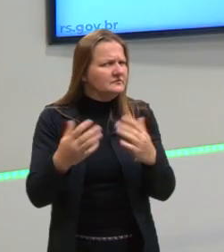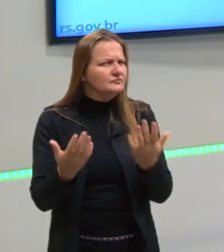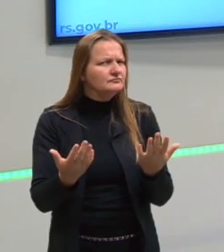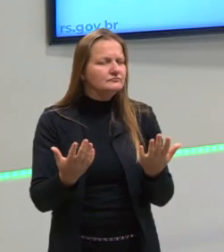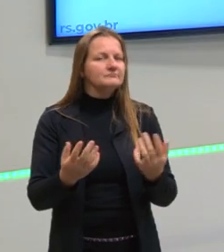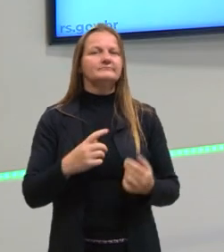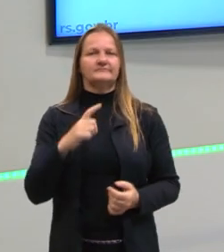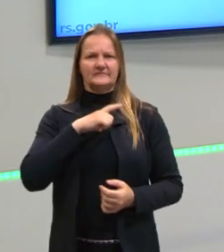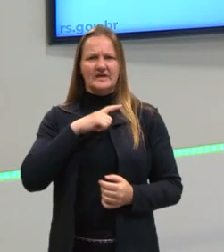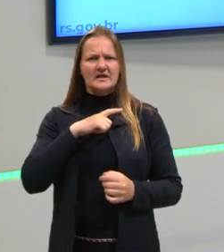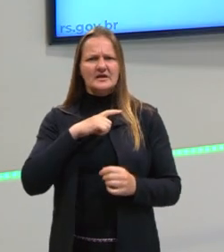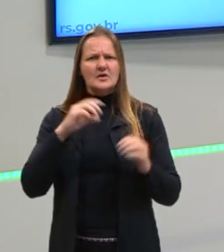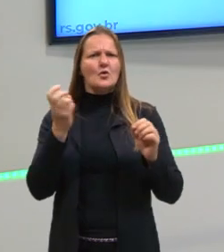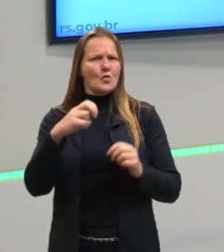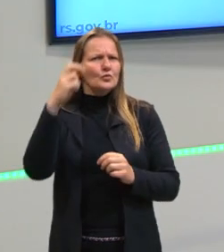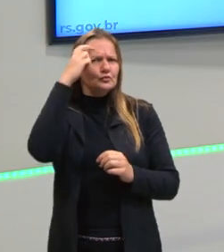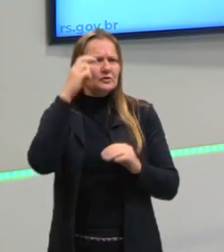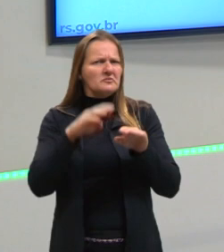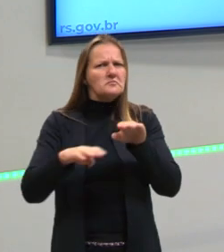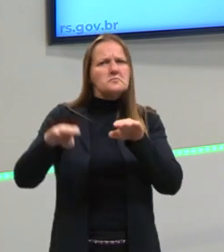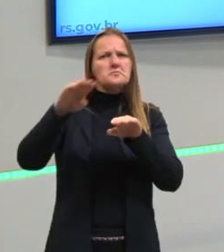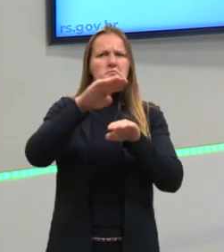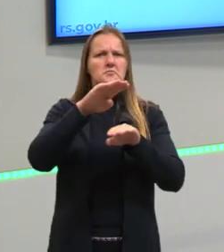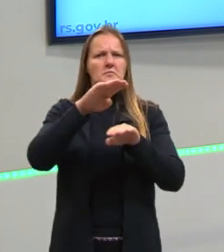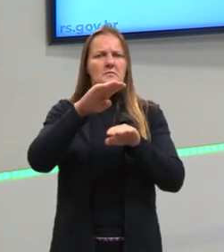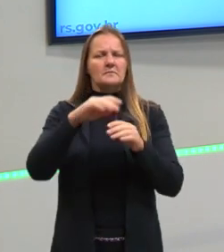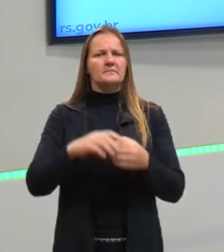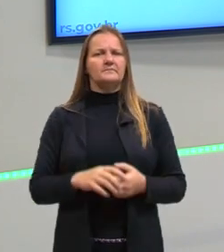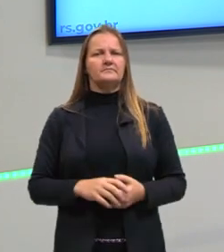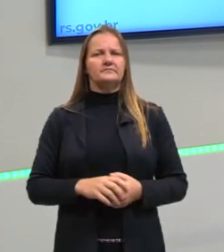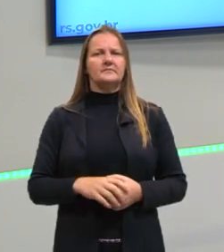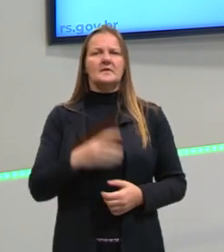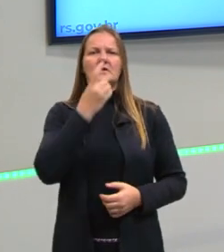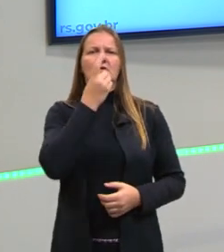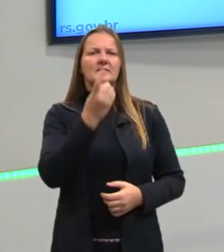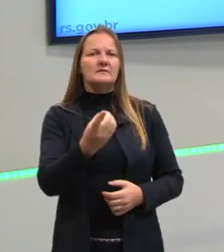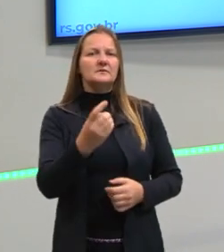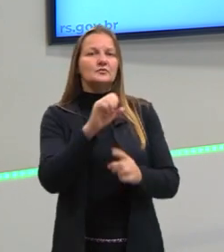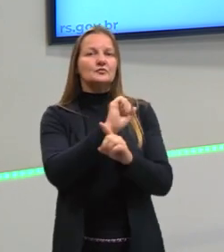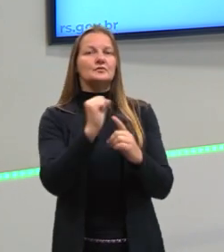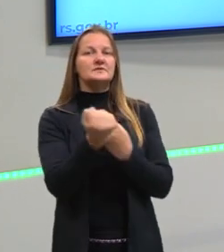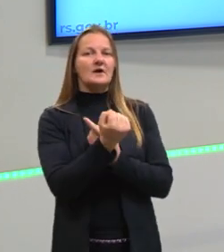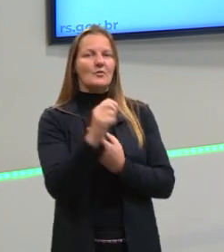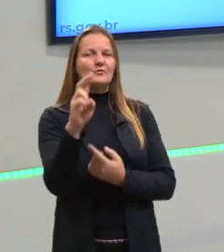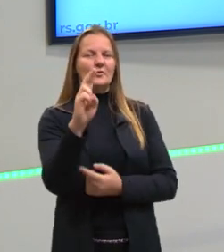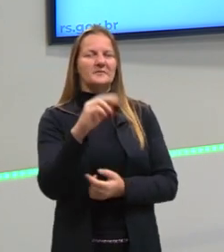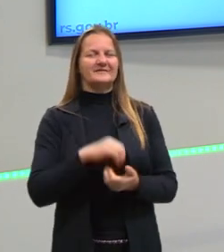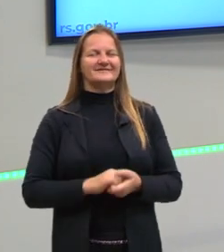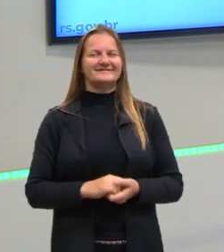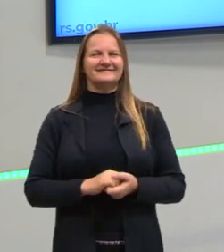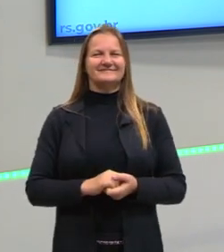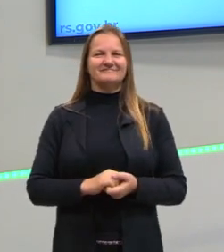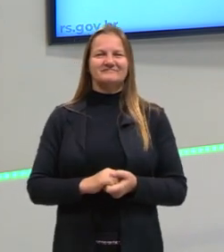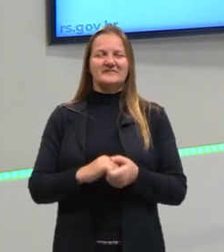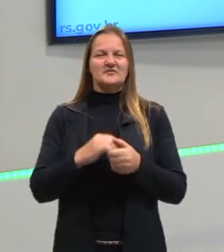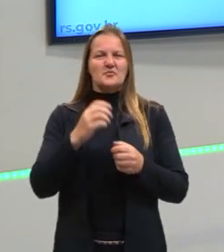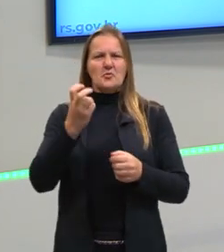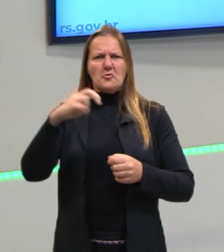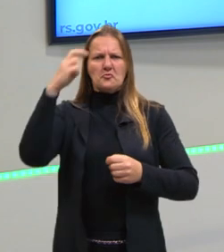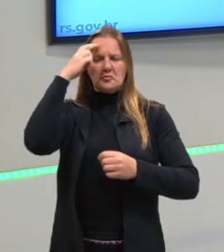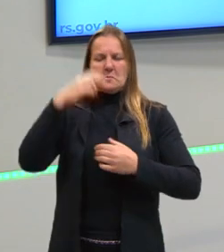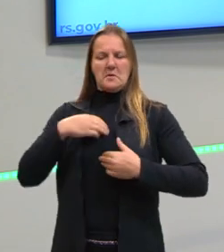questão? Existe cultura superior? Esse chamado Darwinismo social. As pessoas às vezes subjugam outras